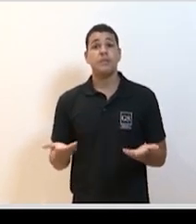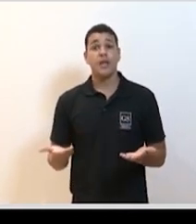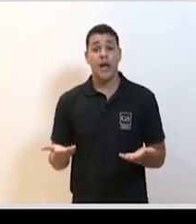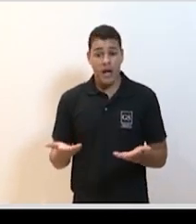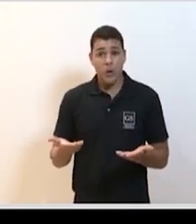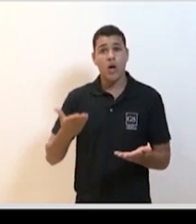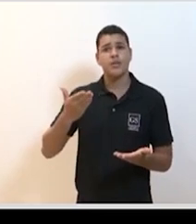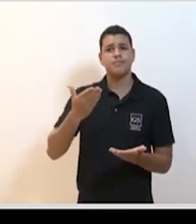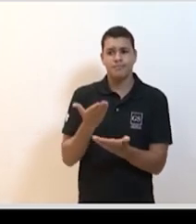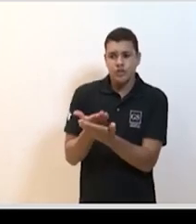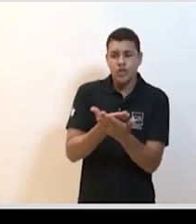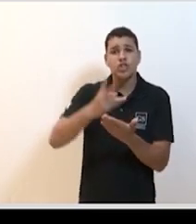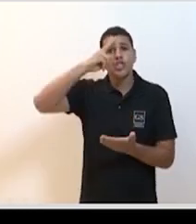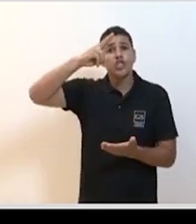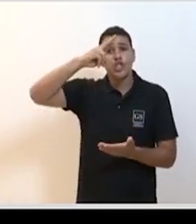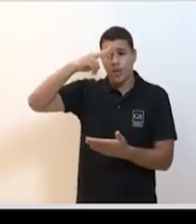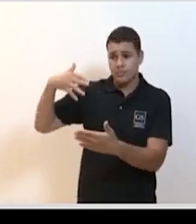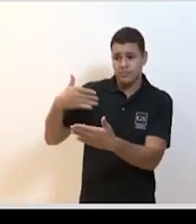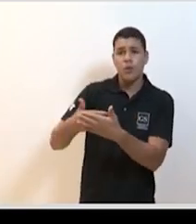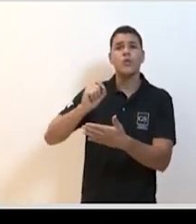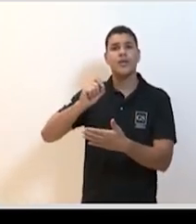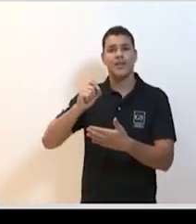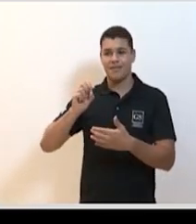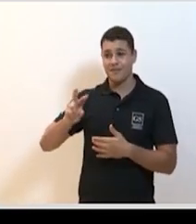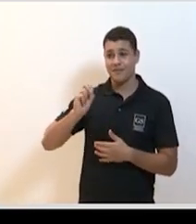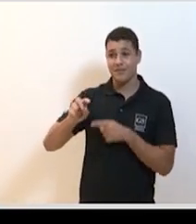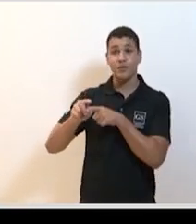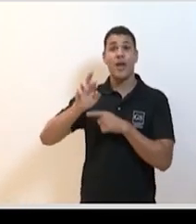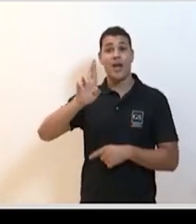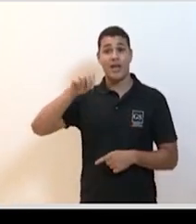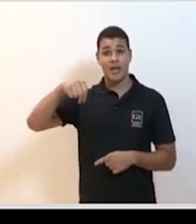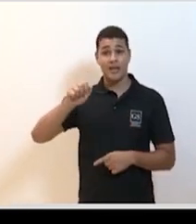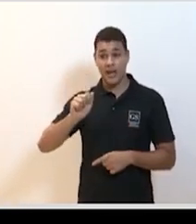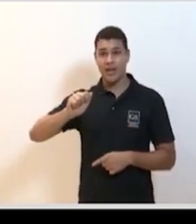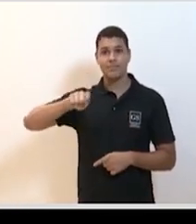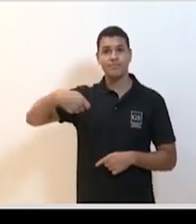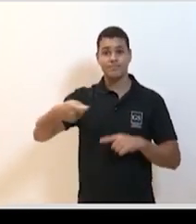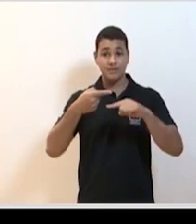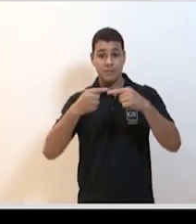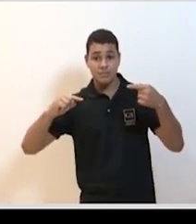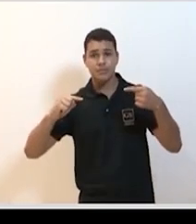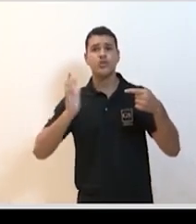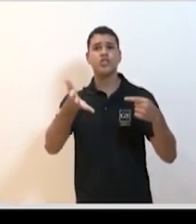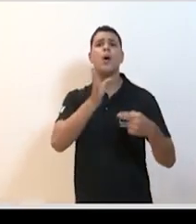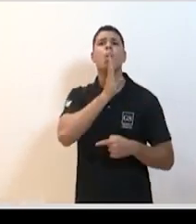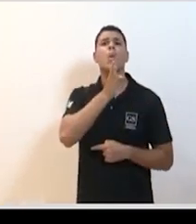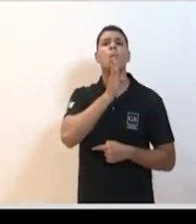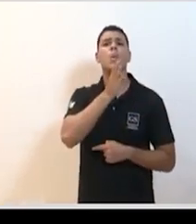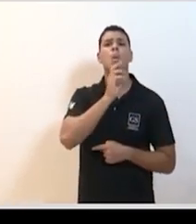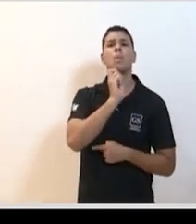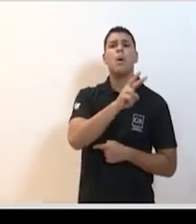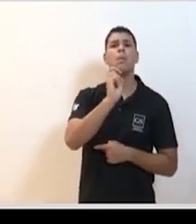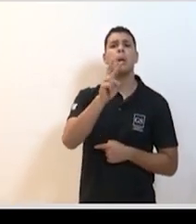coronavírus, então? São vírus RNA, são vírus em que quatro gêneros deles já são reconhecidos há muito tempo, causando